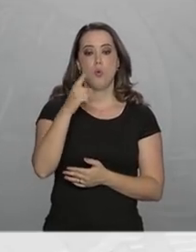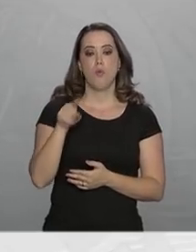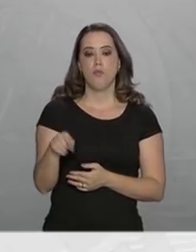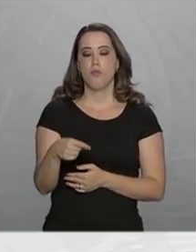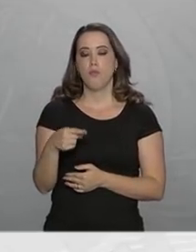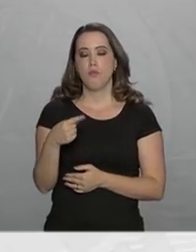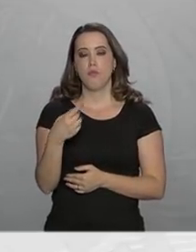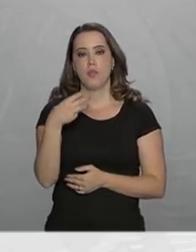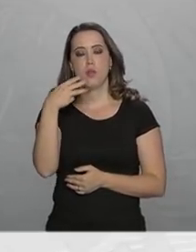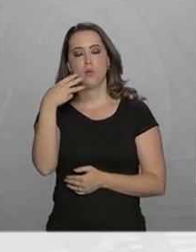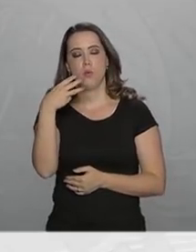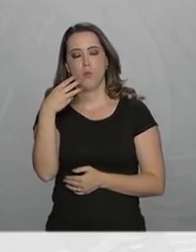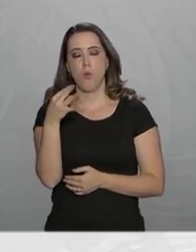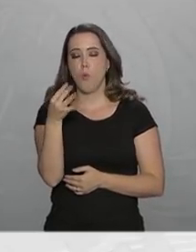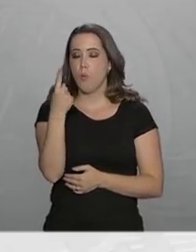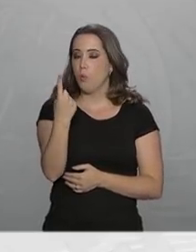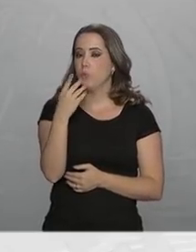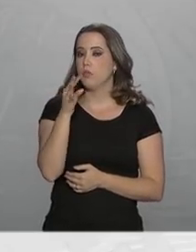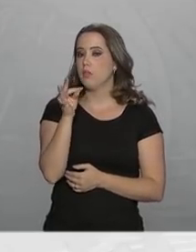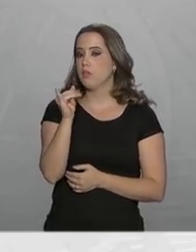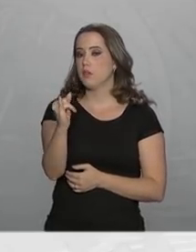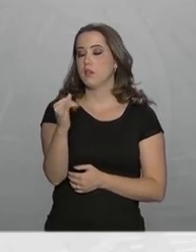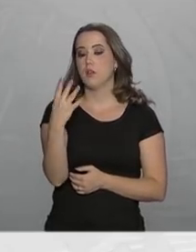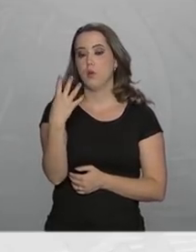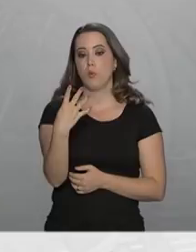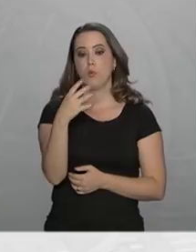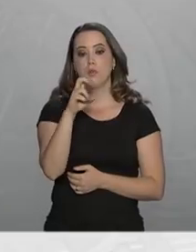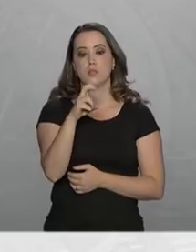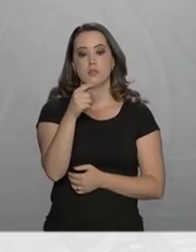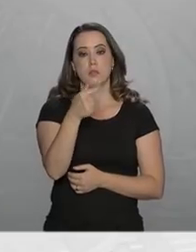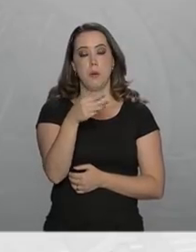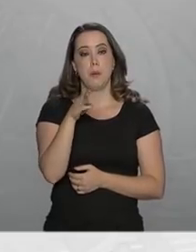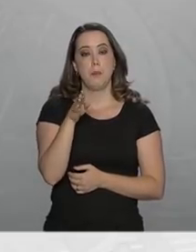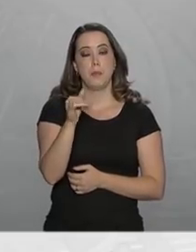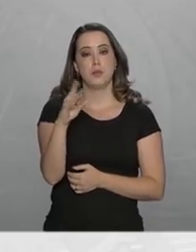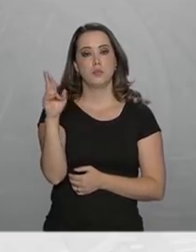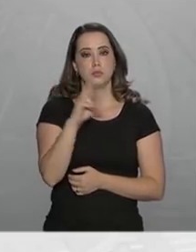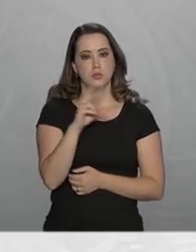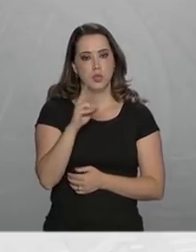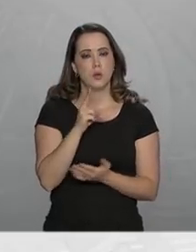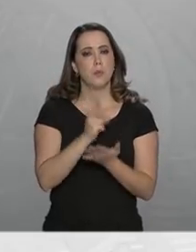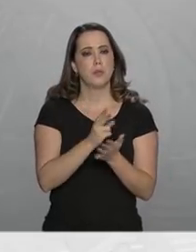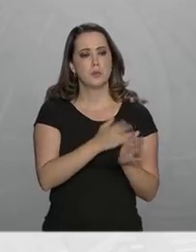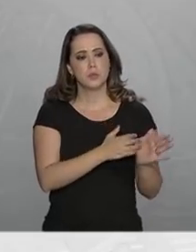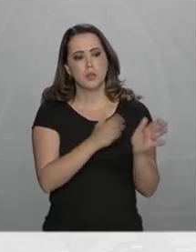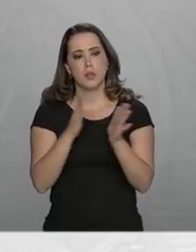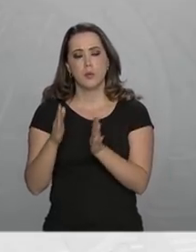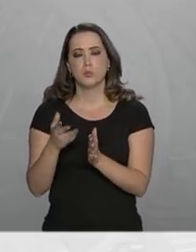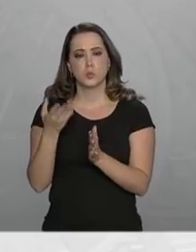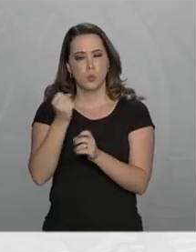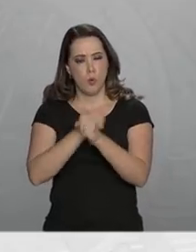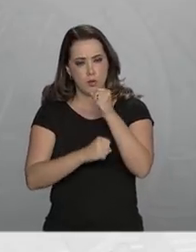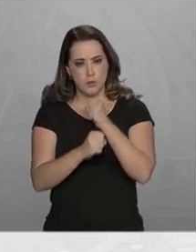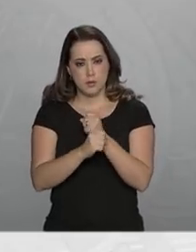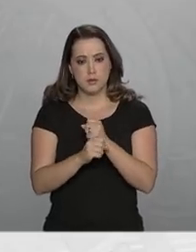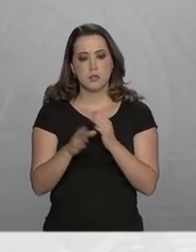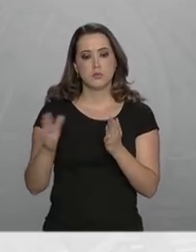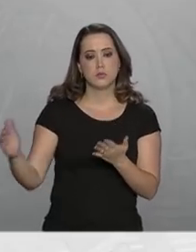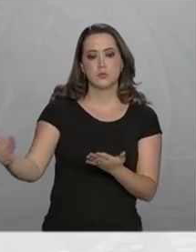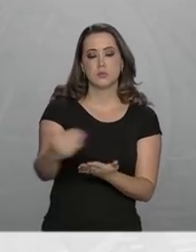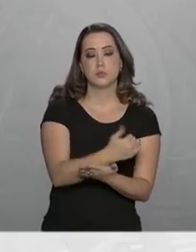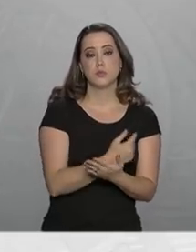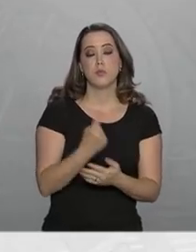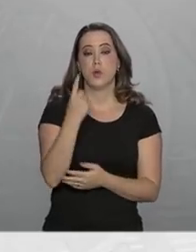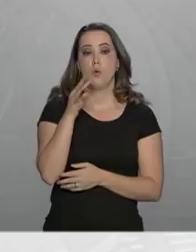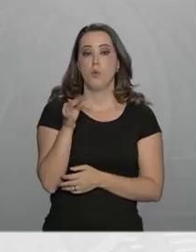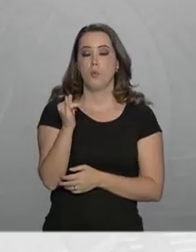,457 bilhões. No mesmo período de 2017, a arrecadação federal ficou